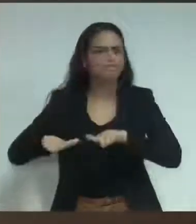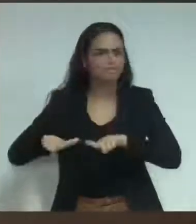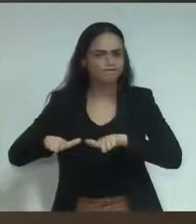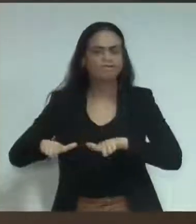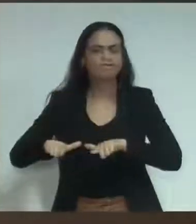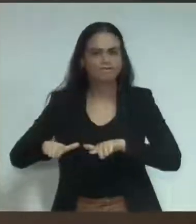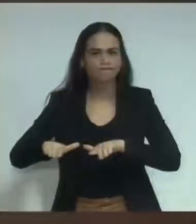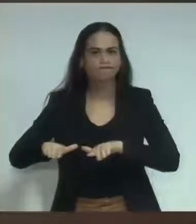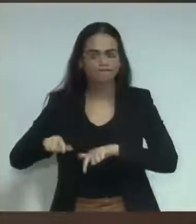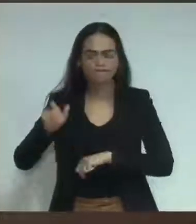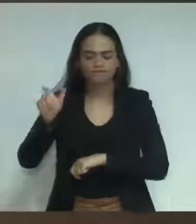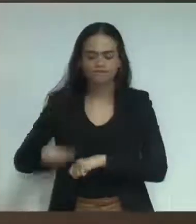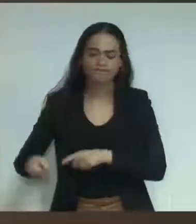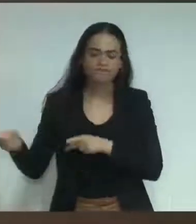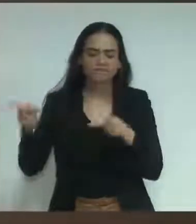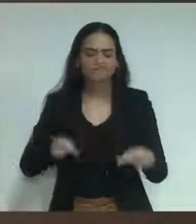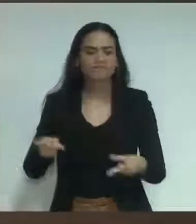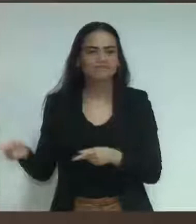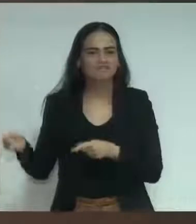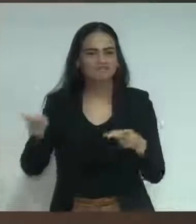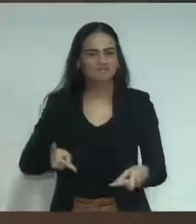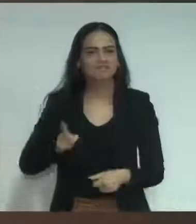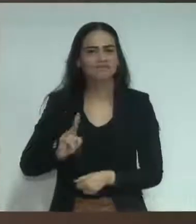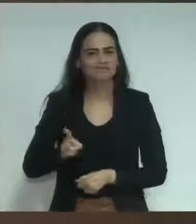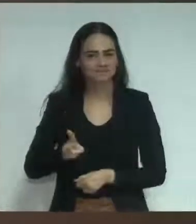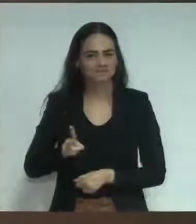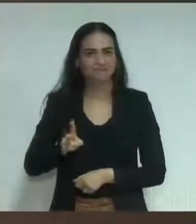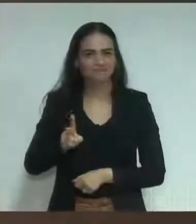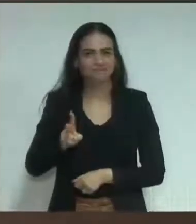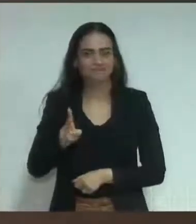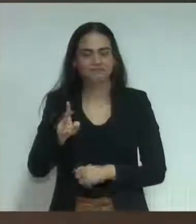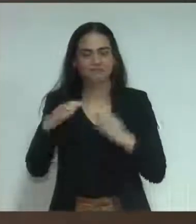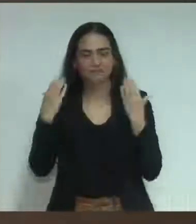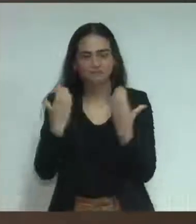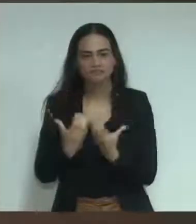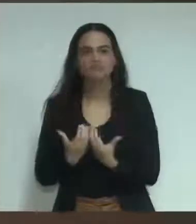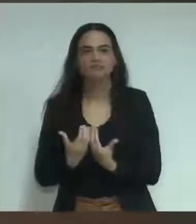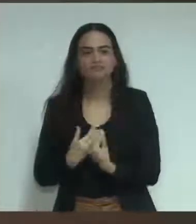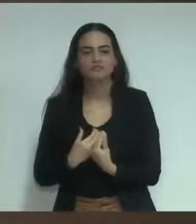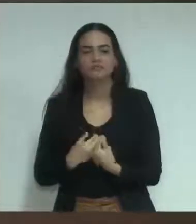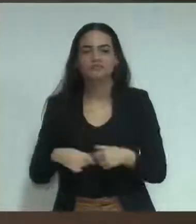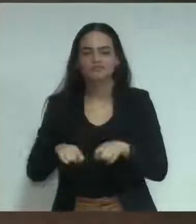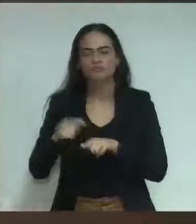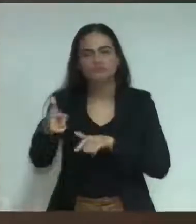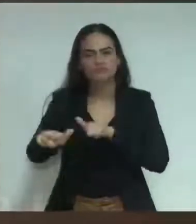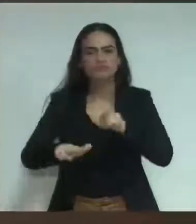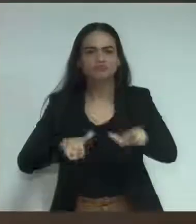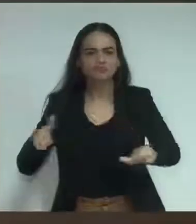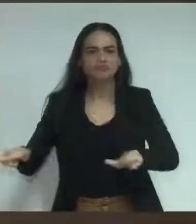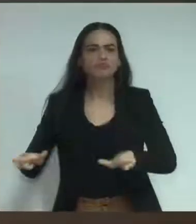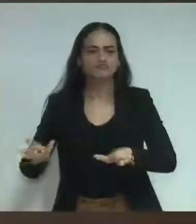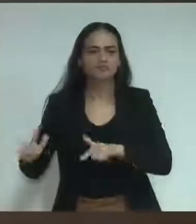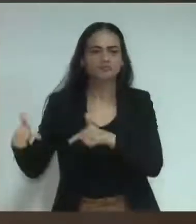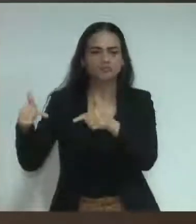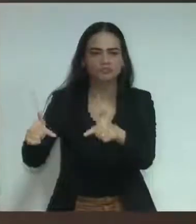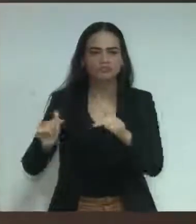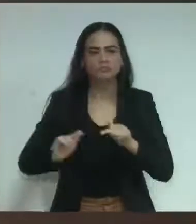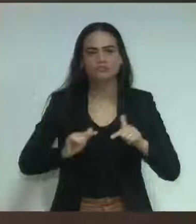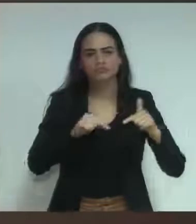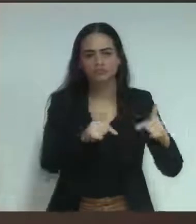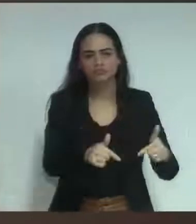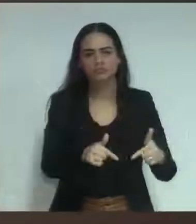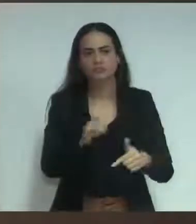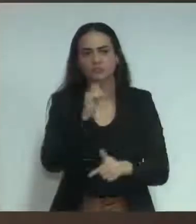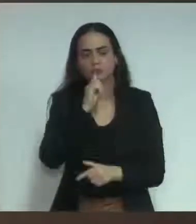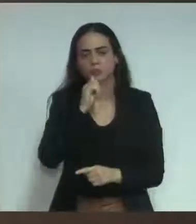está sempre presente, e não só nos escoteiros, mas em diversas ações, está sempre com a gente nos eventos no